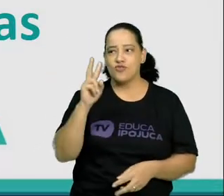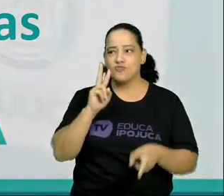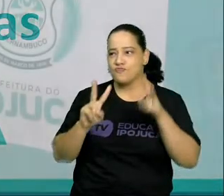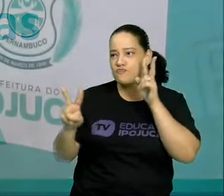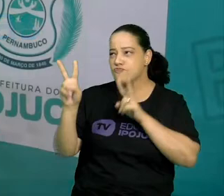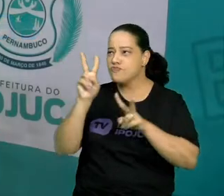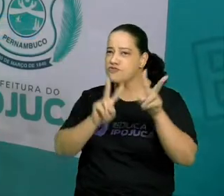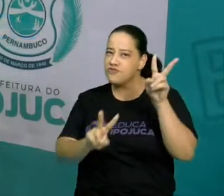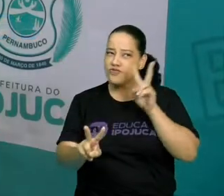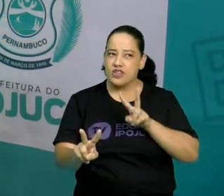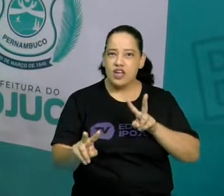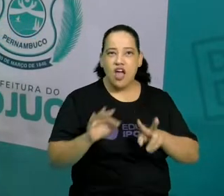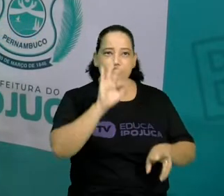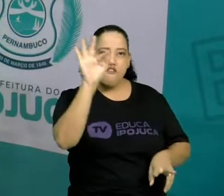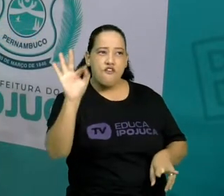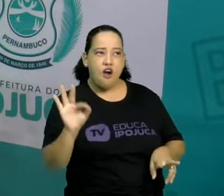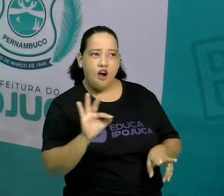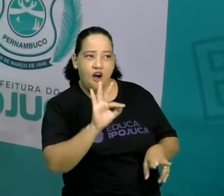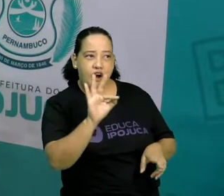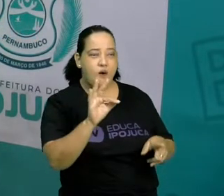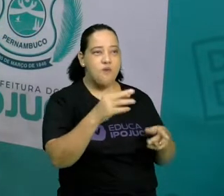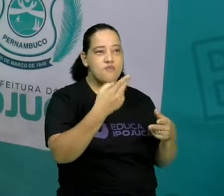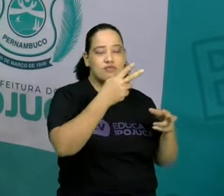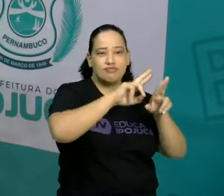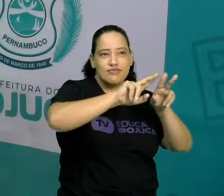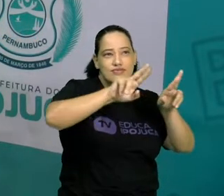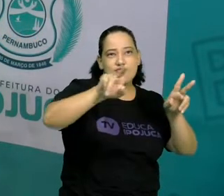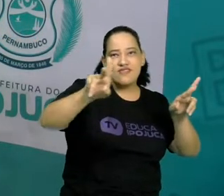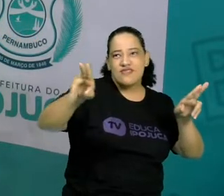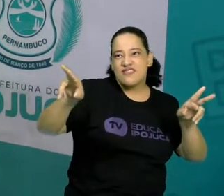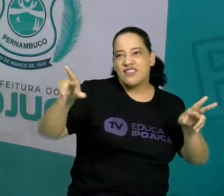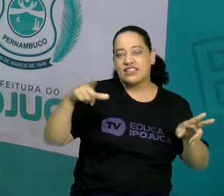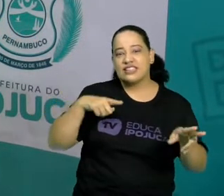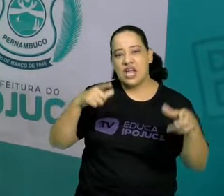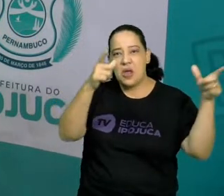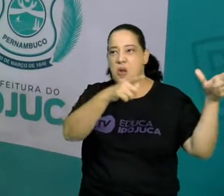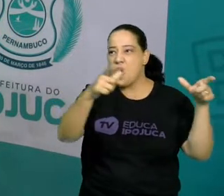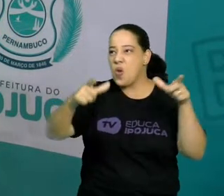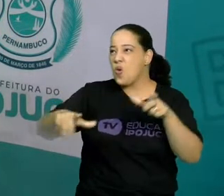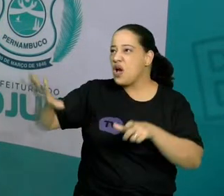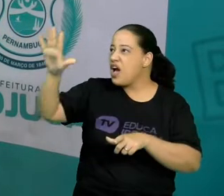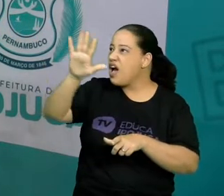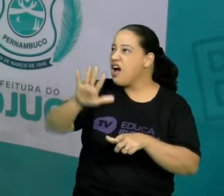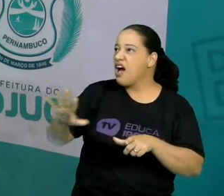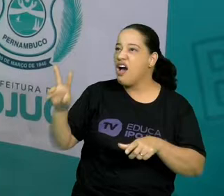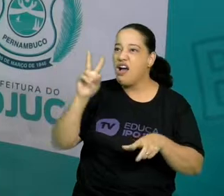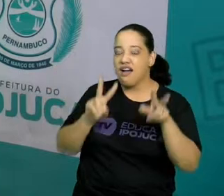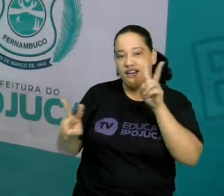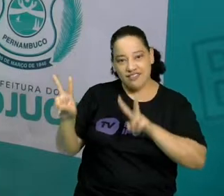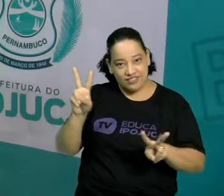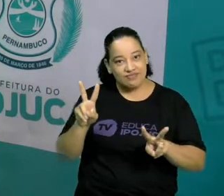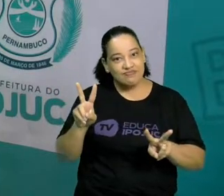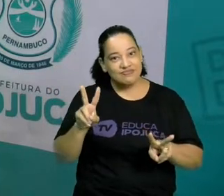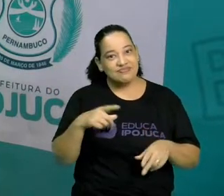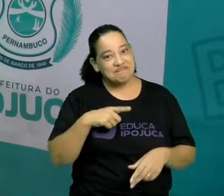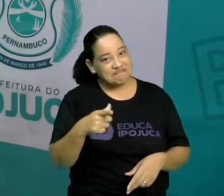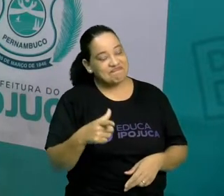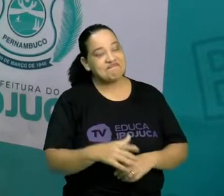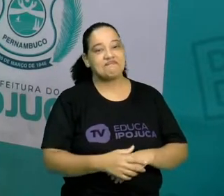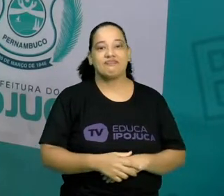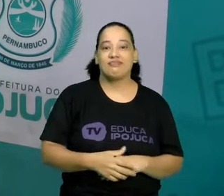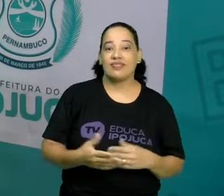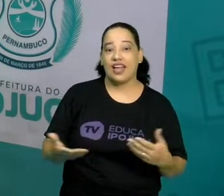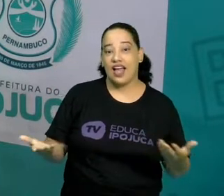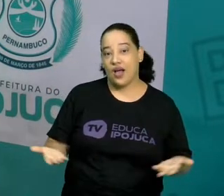que as formas, elas estão presentes em todos os lugares ao nosso redor? Bom, e para início,